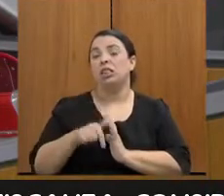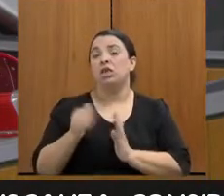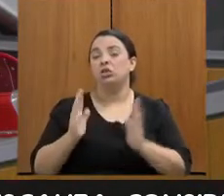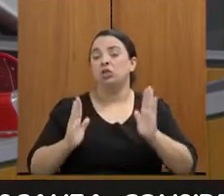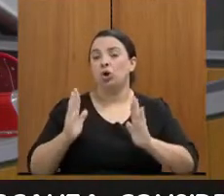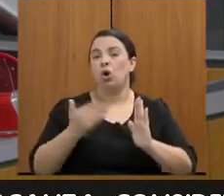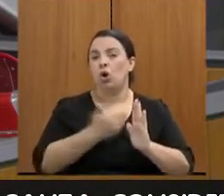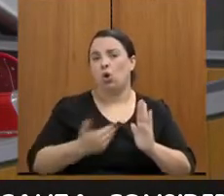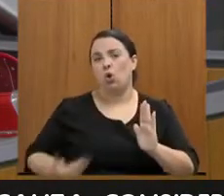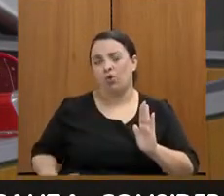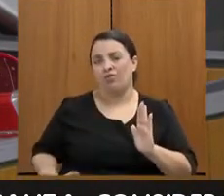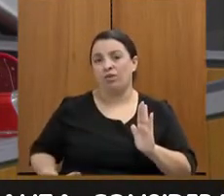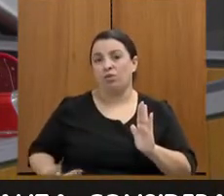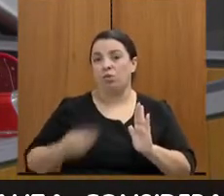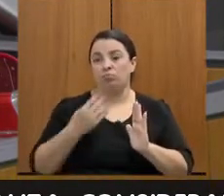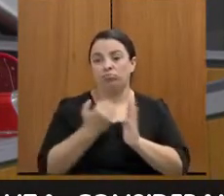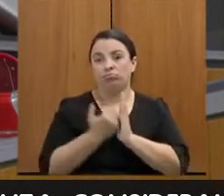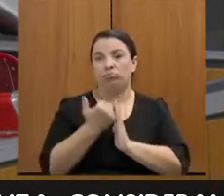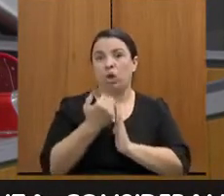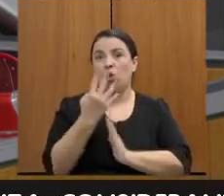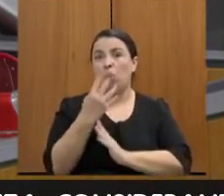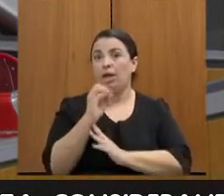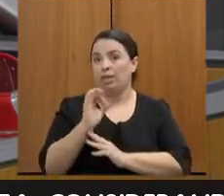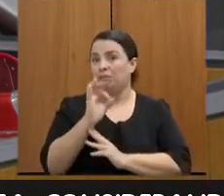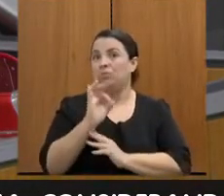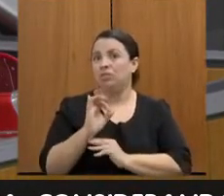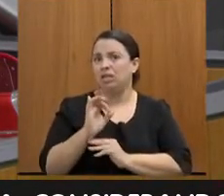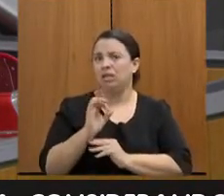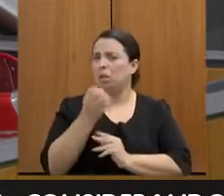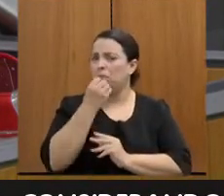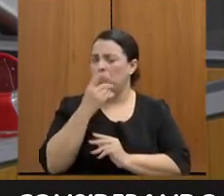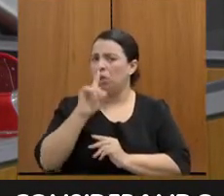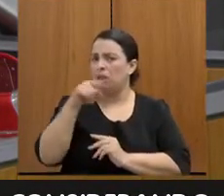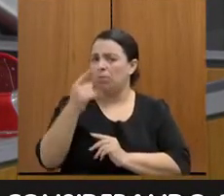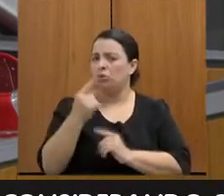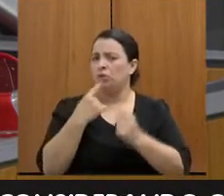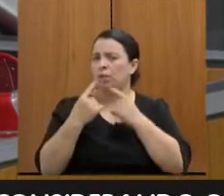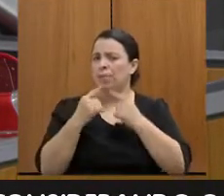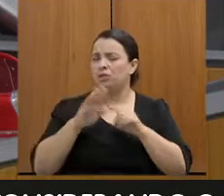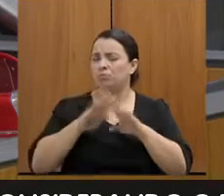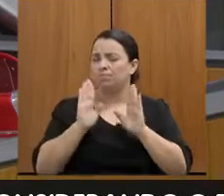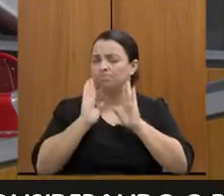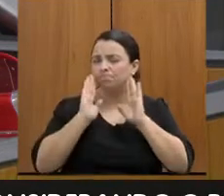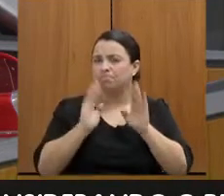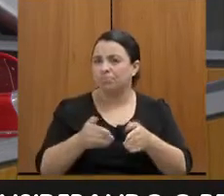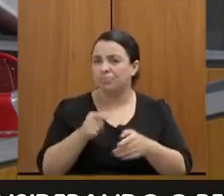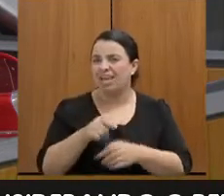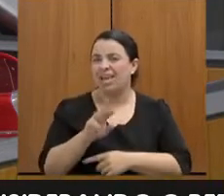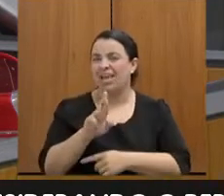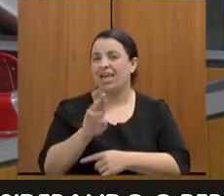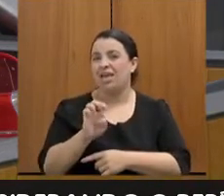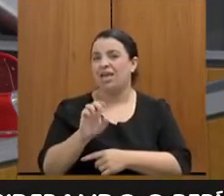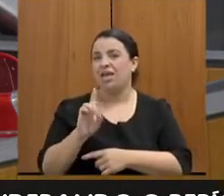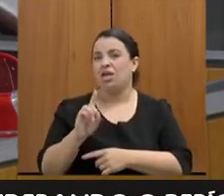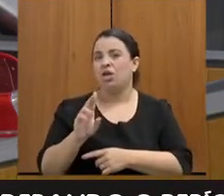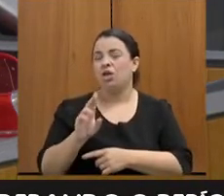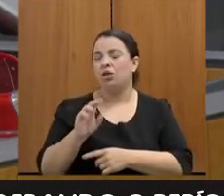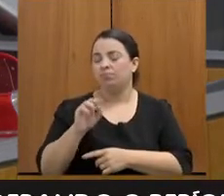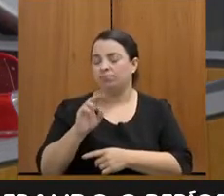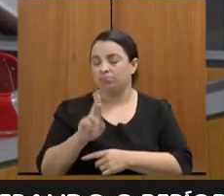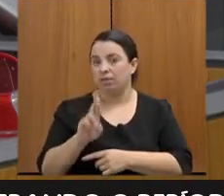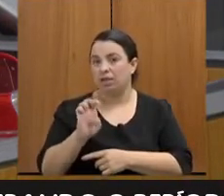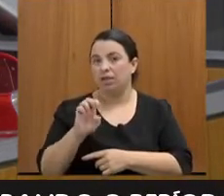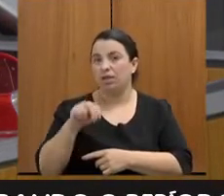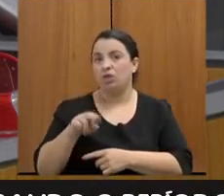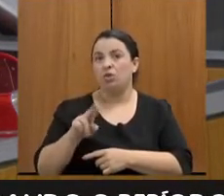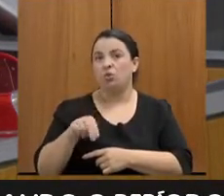Mais de 40%. Acho que vale a pena depois um debate mais específico. Toda vez que nós nos encontramos